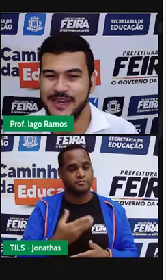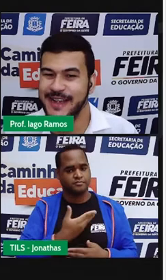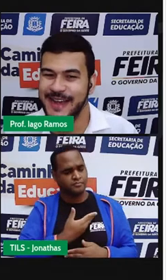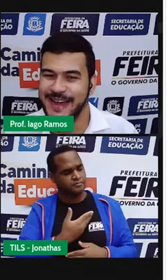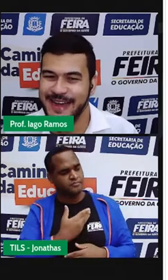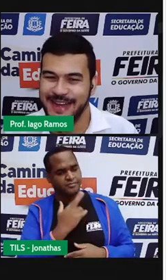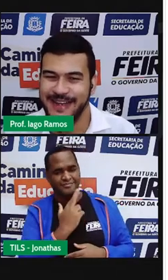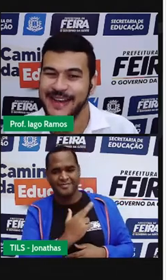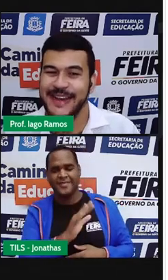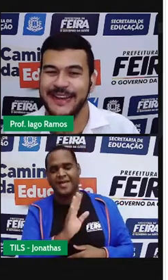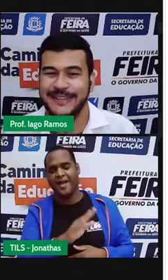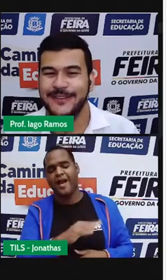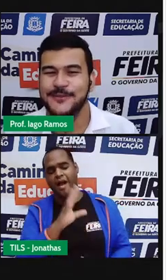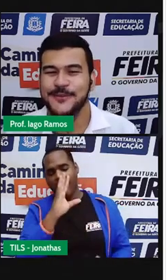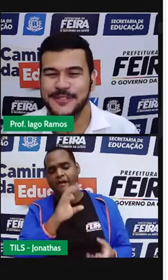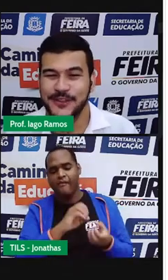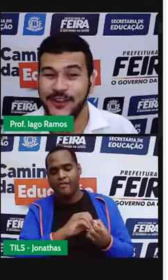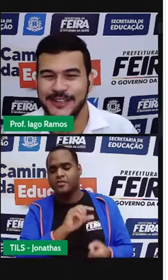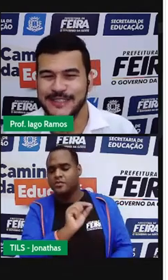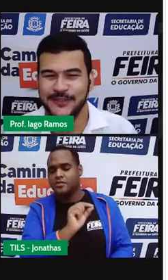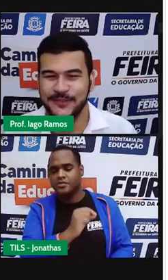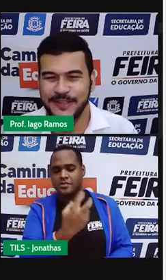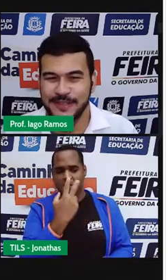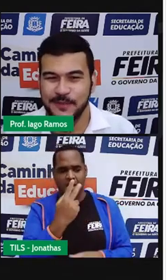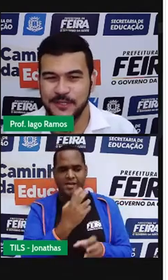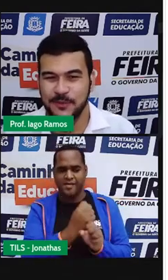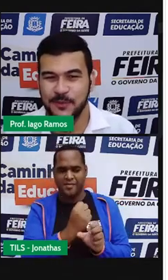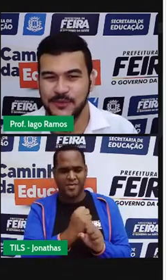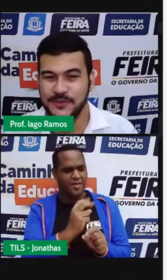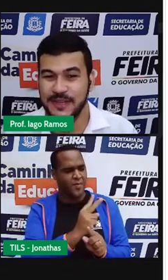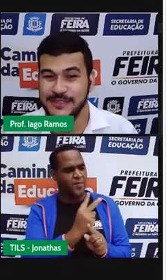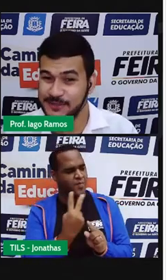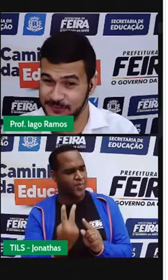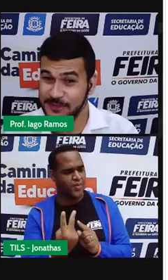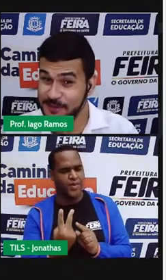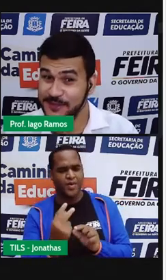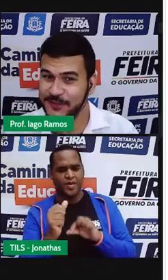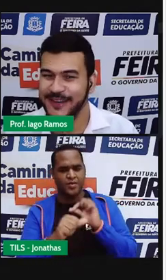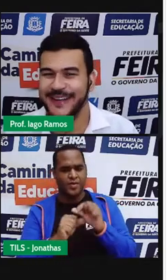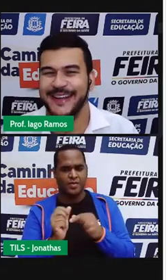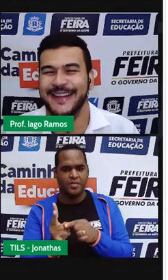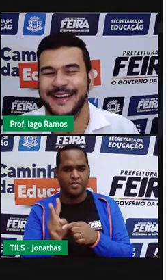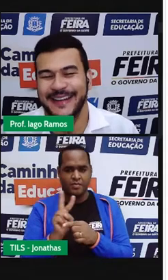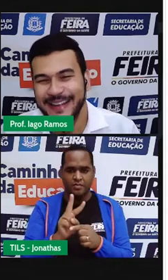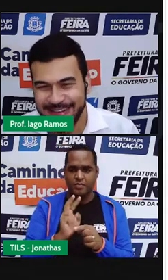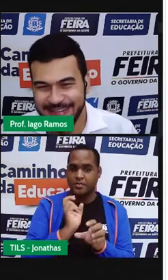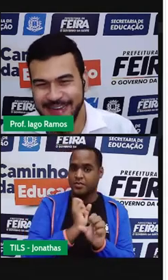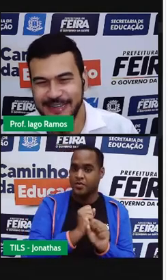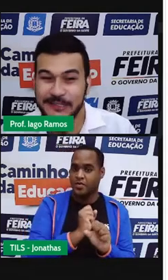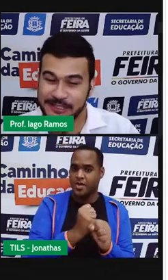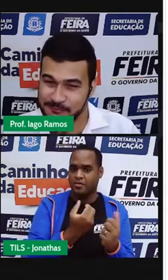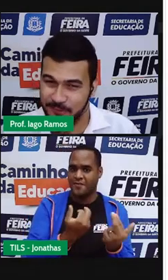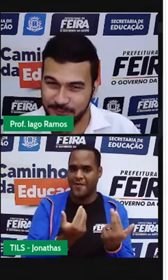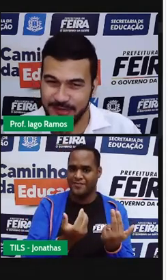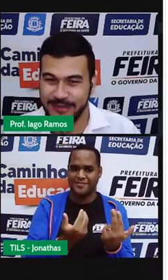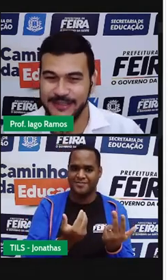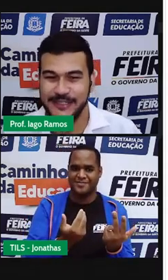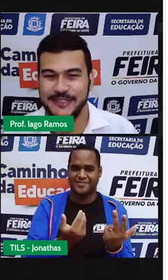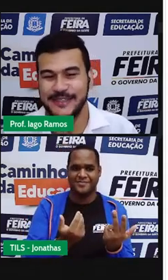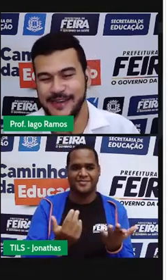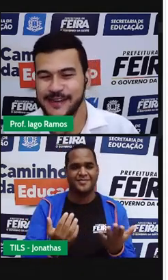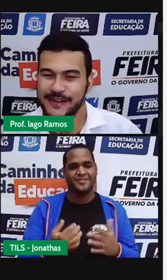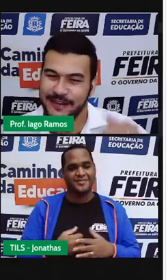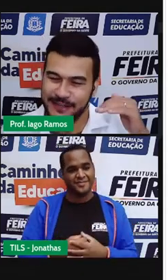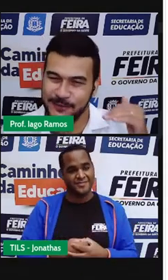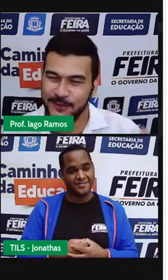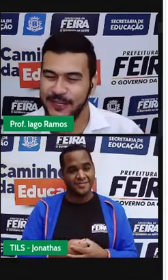responde, Ah, então suas notas são inversamente proporcionais ao seu tamanho. Né? Bom, o que é que ele